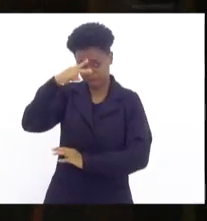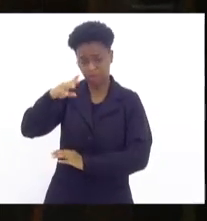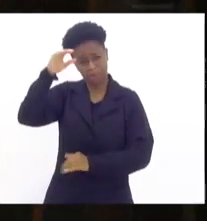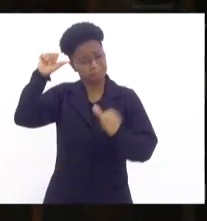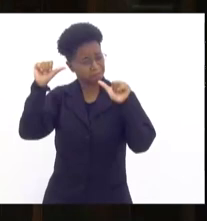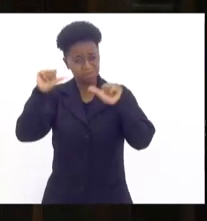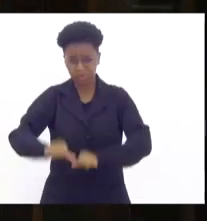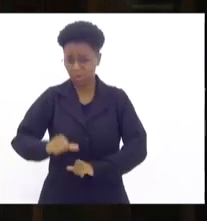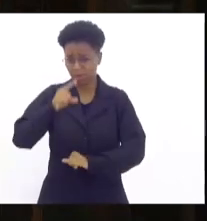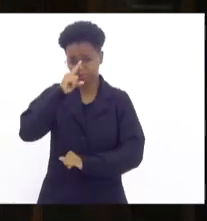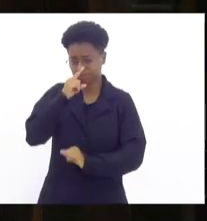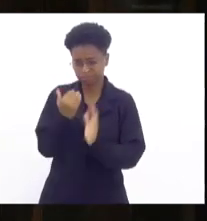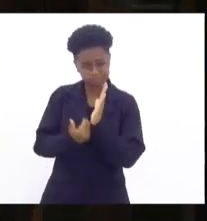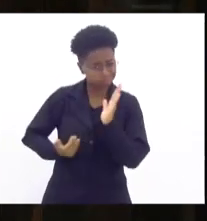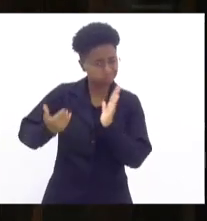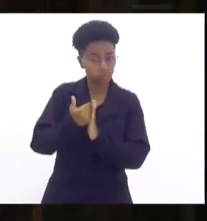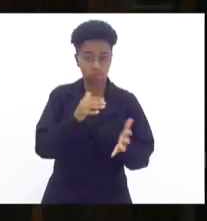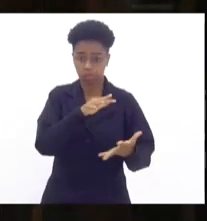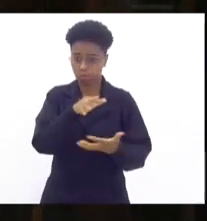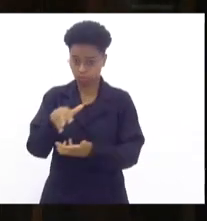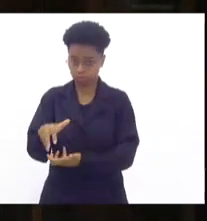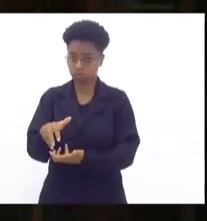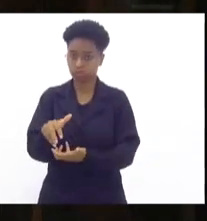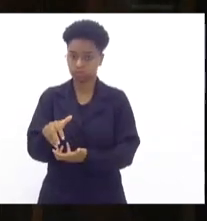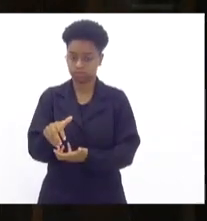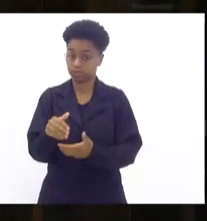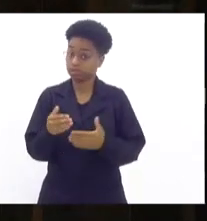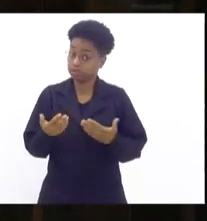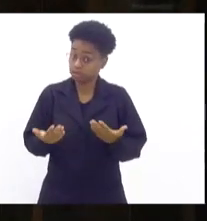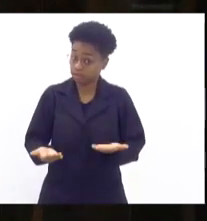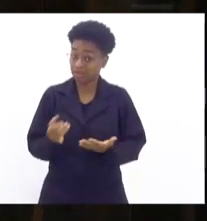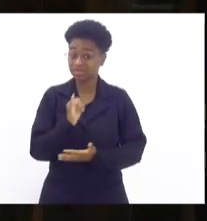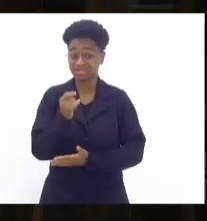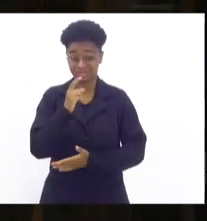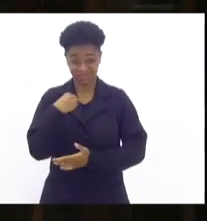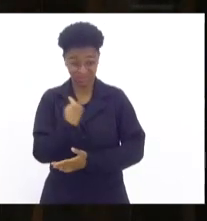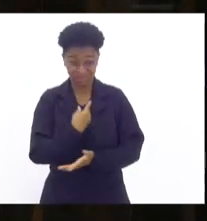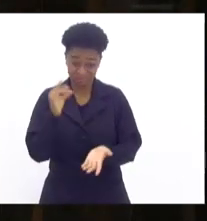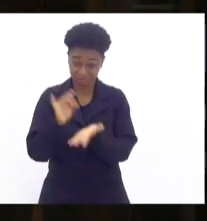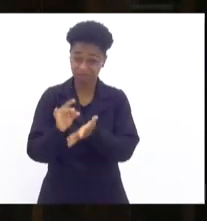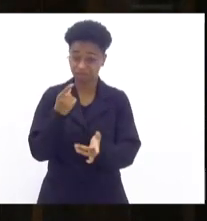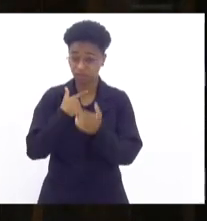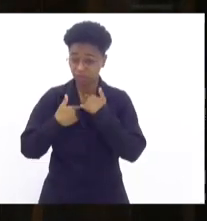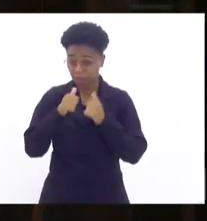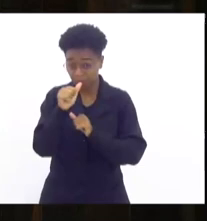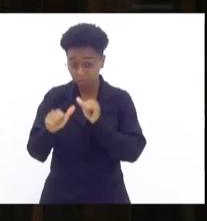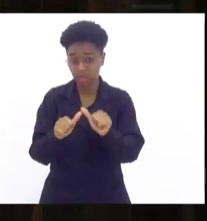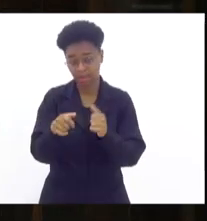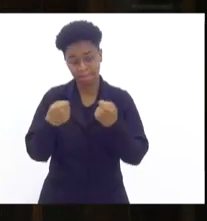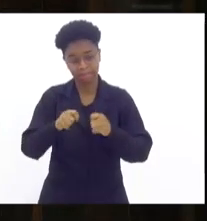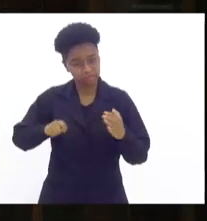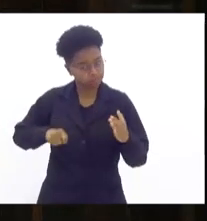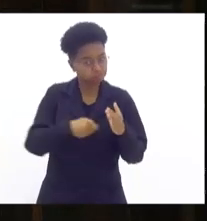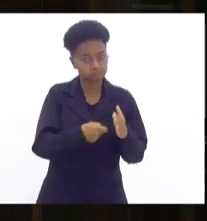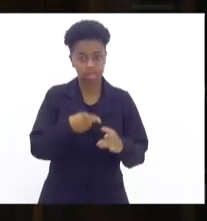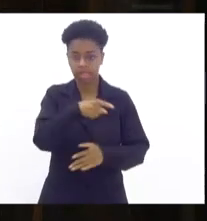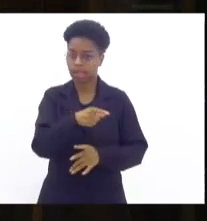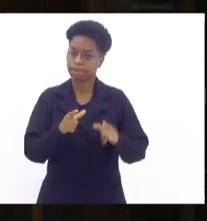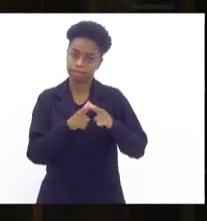mais perigosos do mundo. Então, se queremos mudar alguma coisa, é pressionar a Brasília.